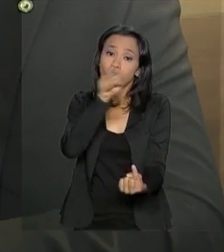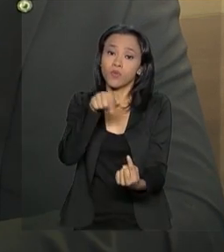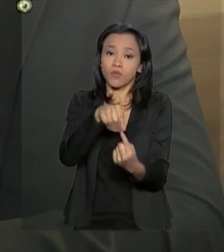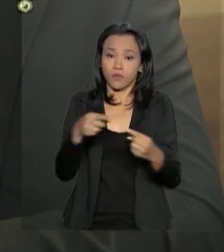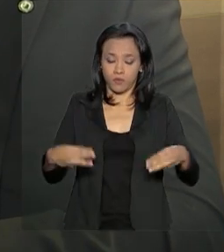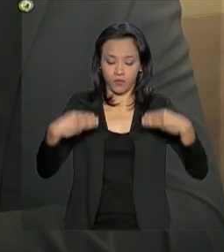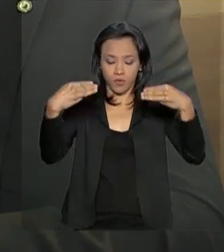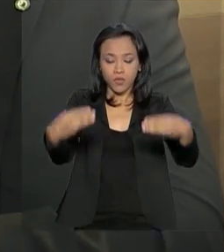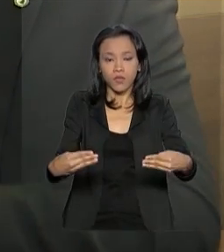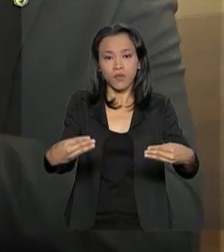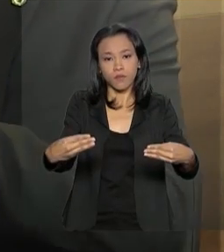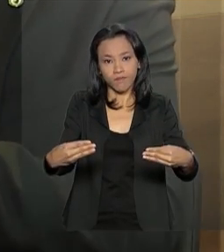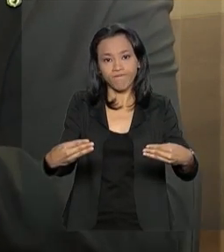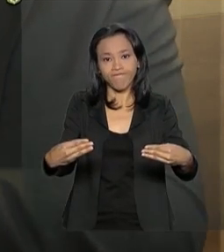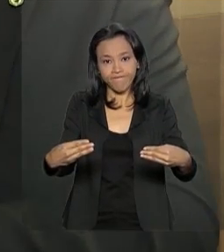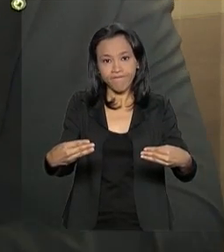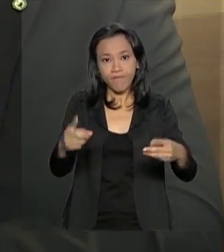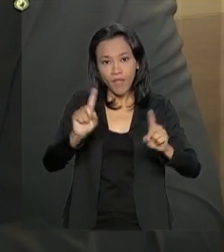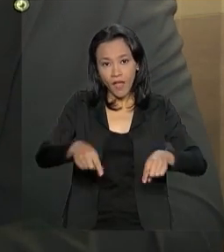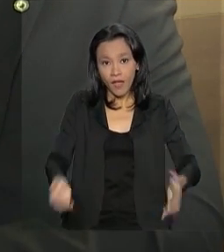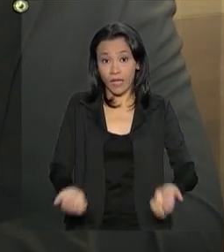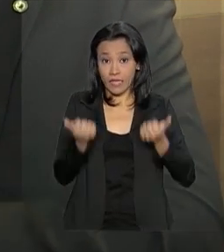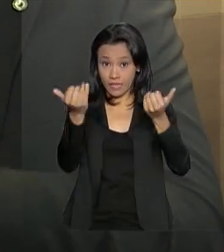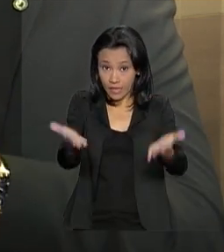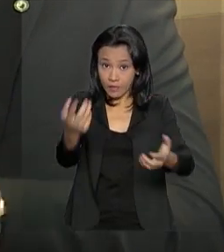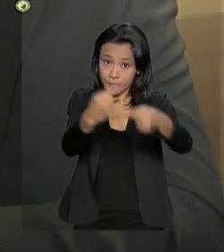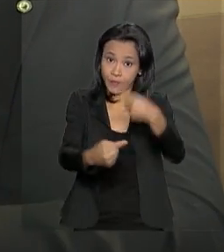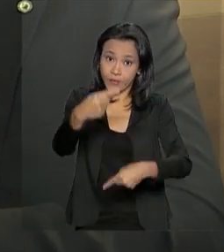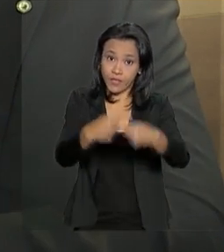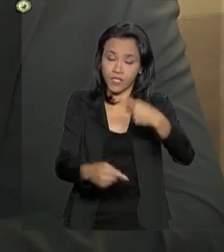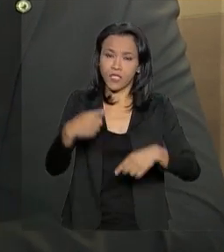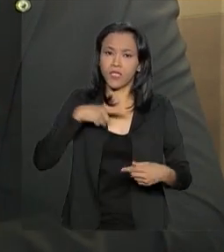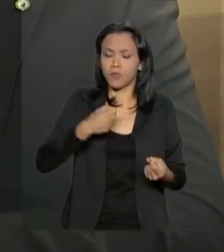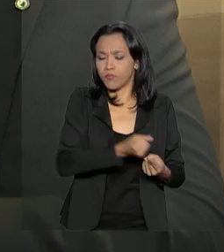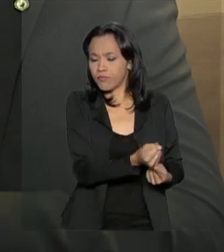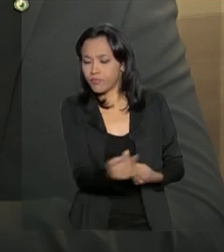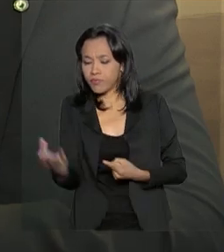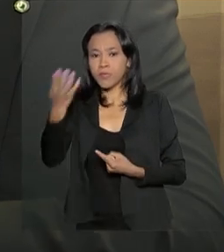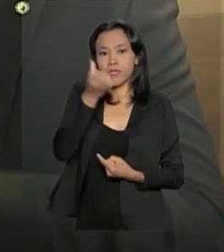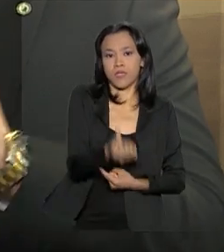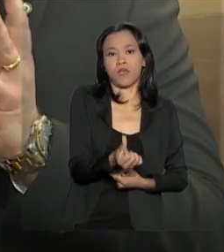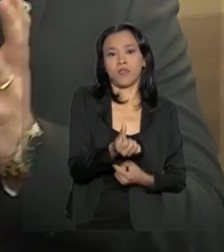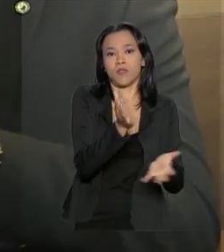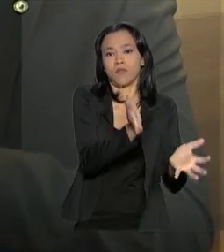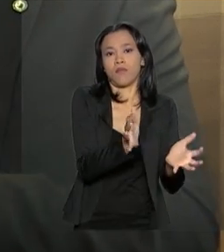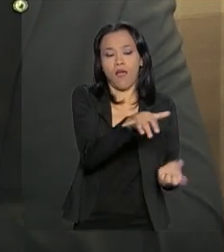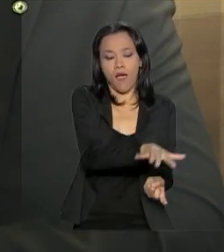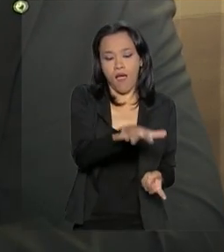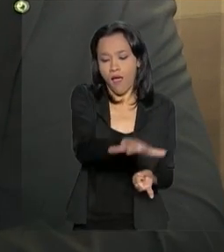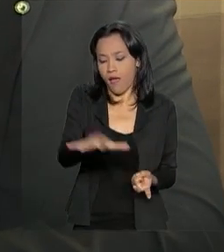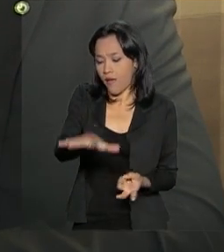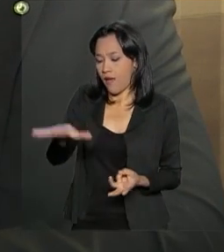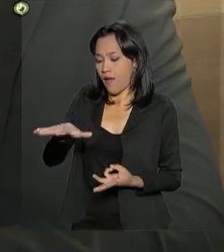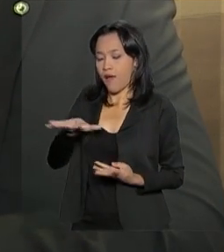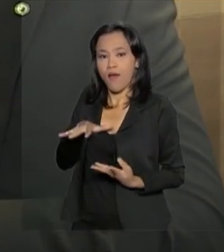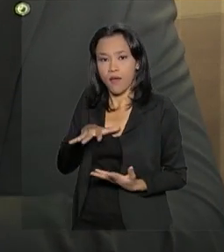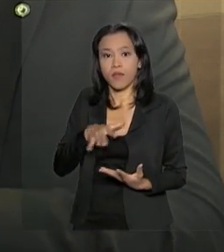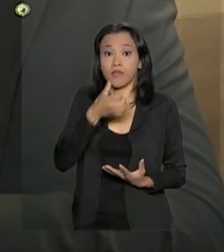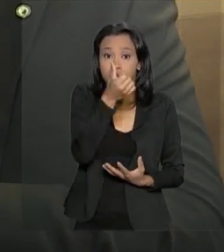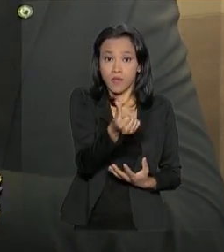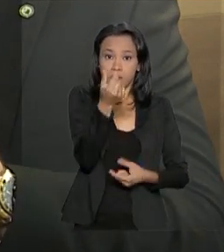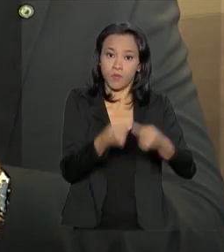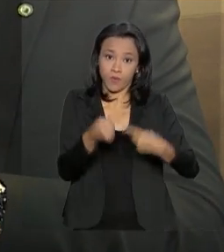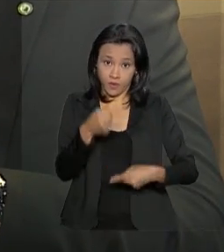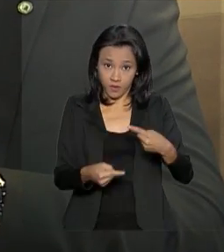em última instância, é entregar essas políticas. Temos seis áreas, seis conjuntos de políticas que,